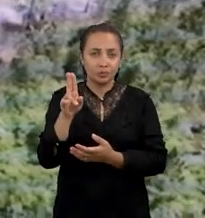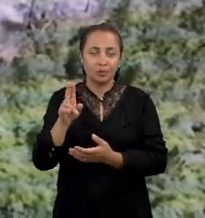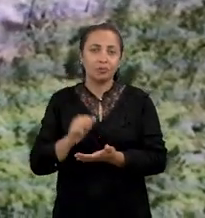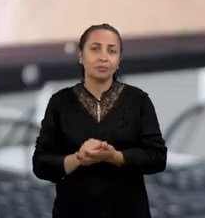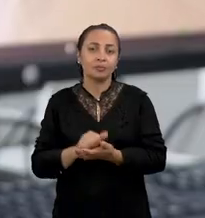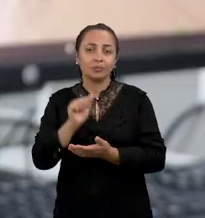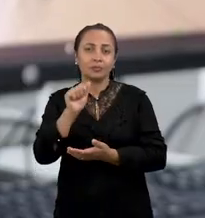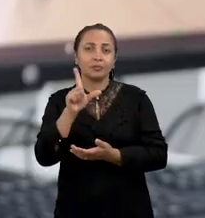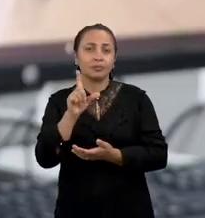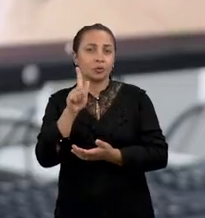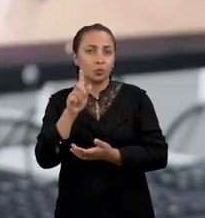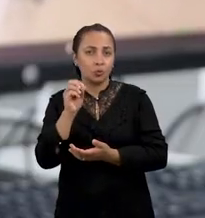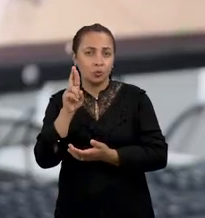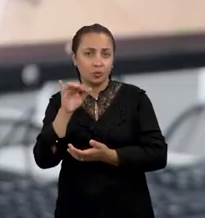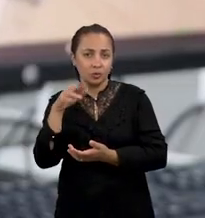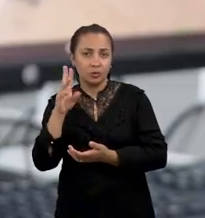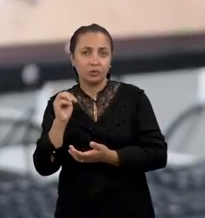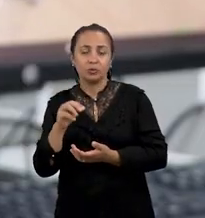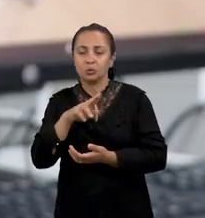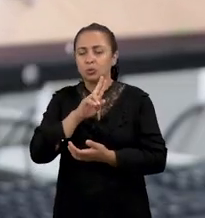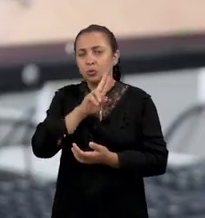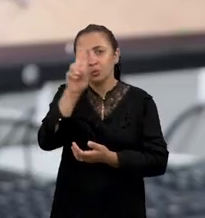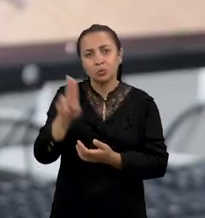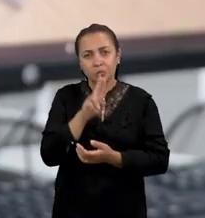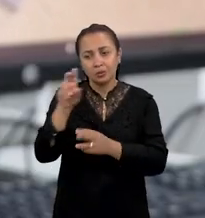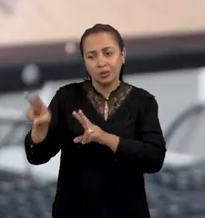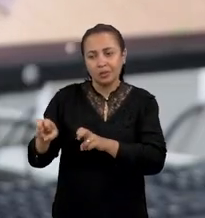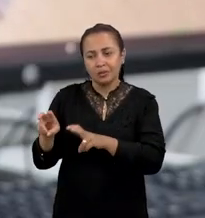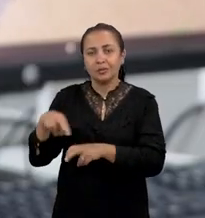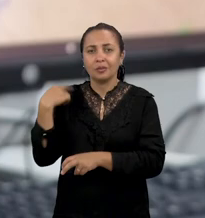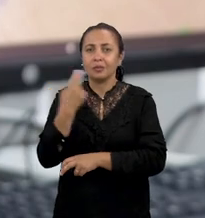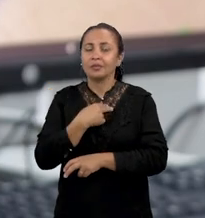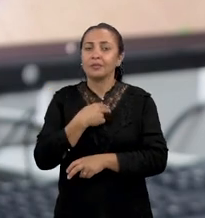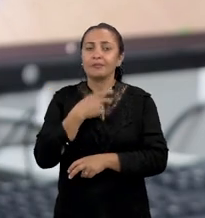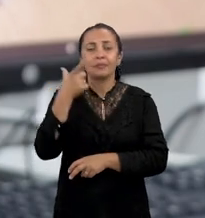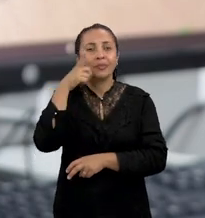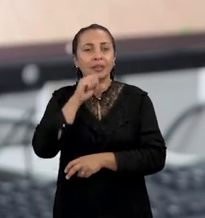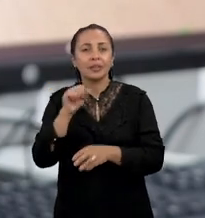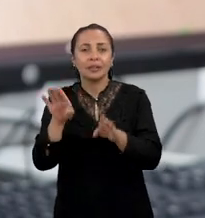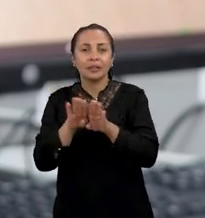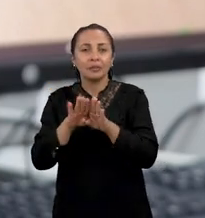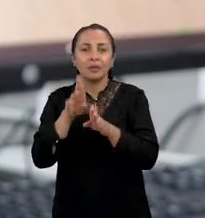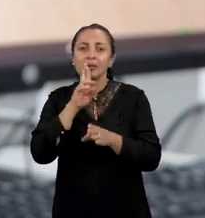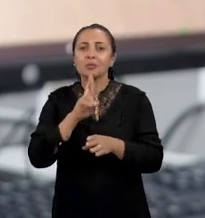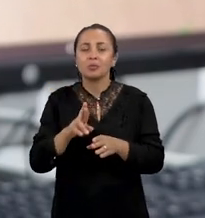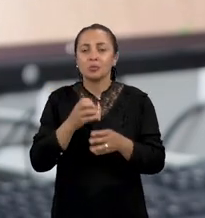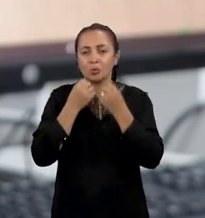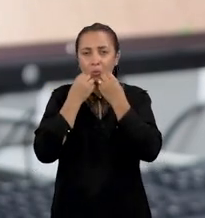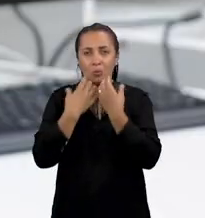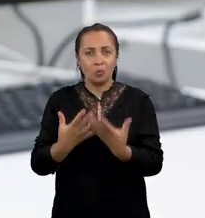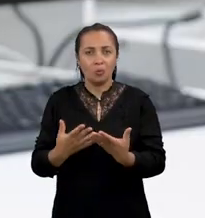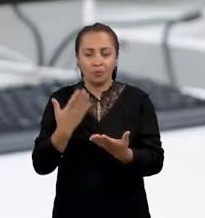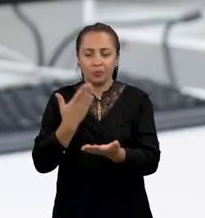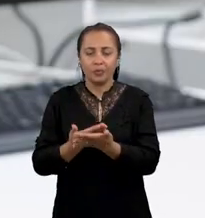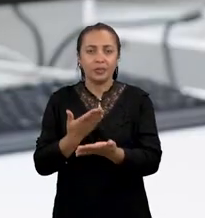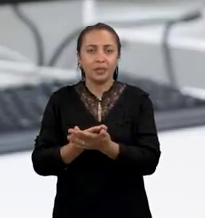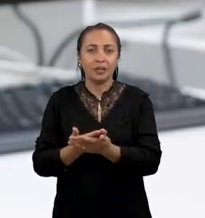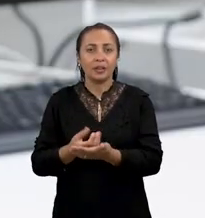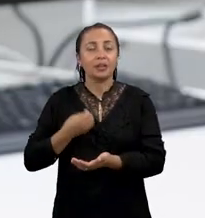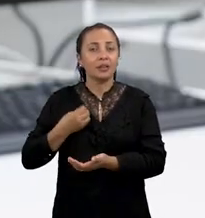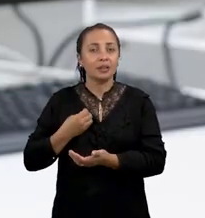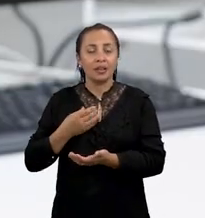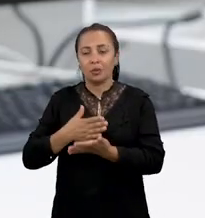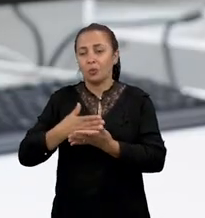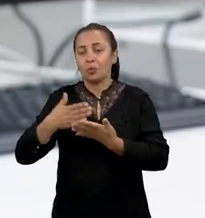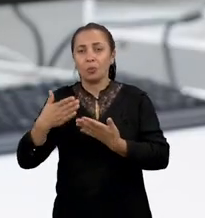algoritmo em campo, nós iremos conseguir também resultados bastante interessantes. O estudo ainda